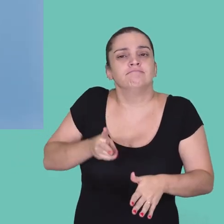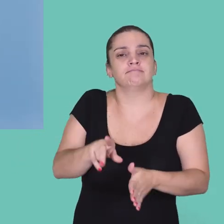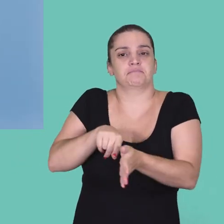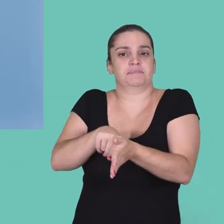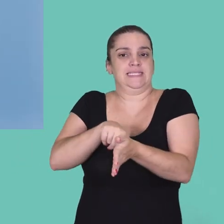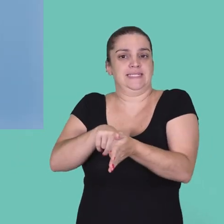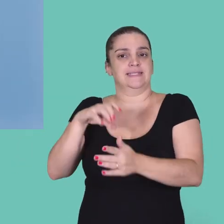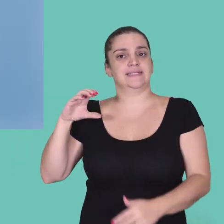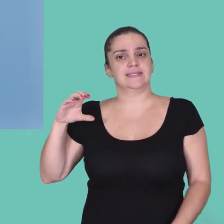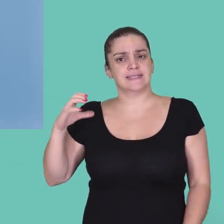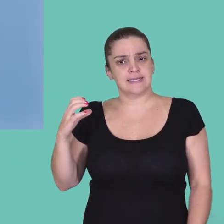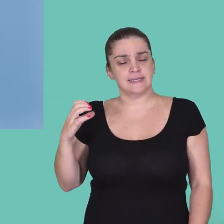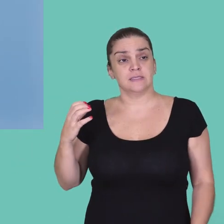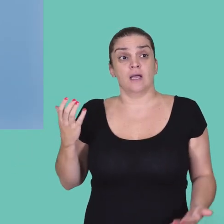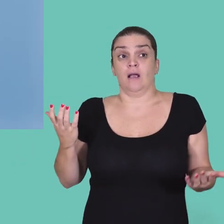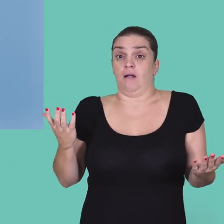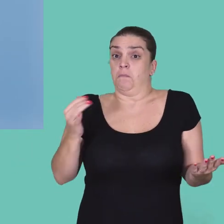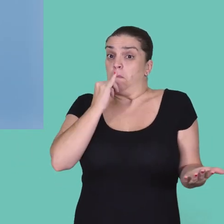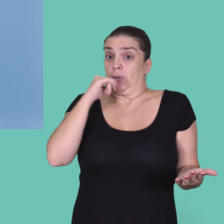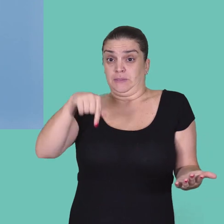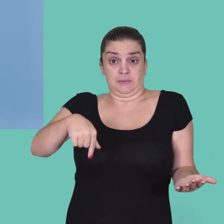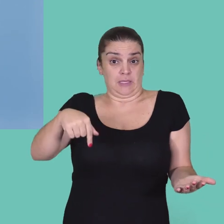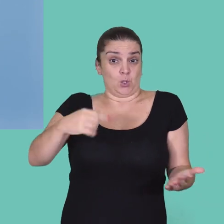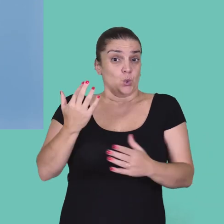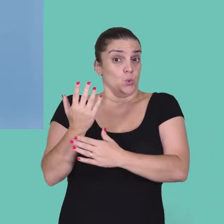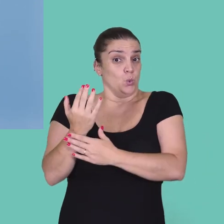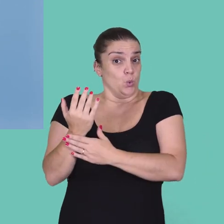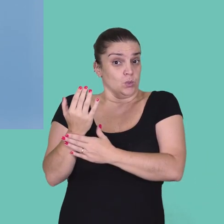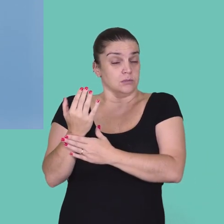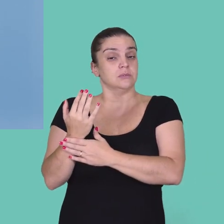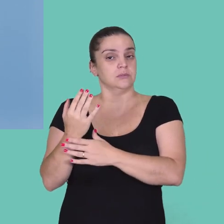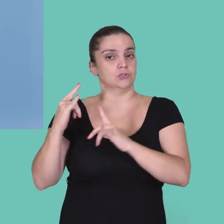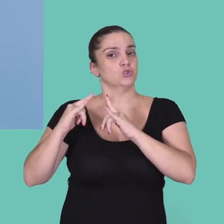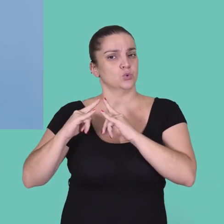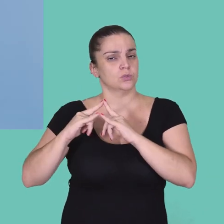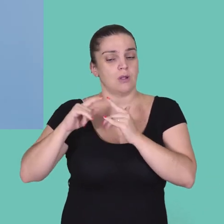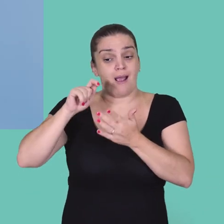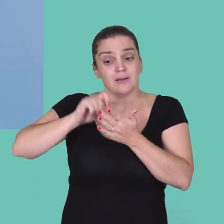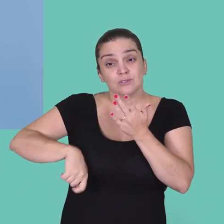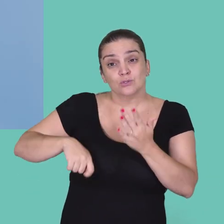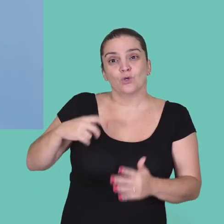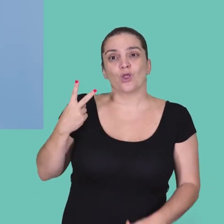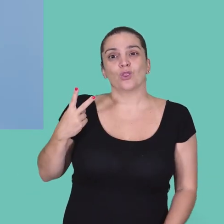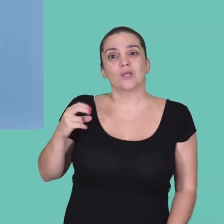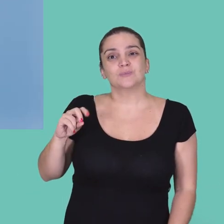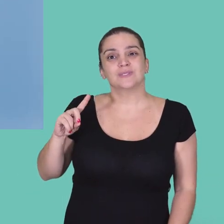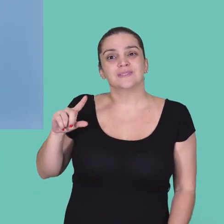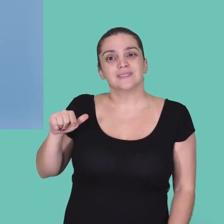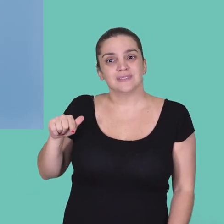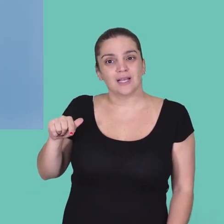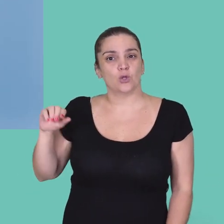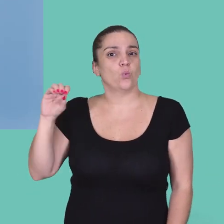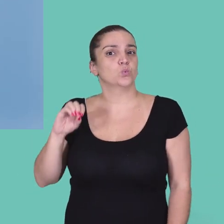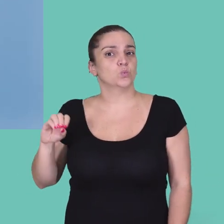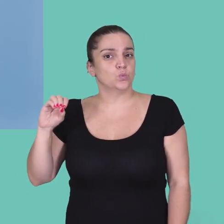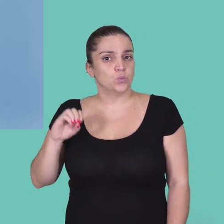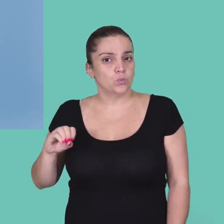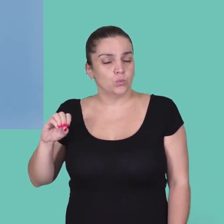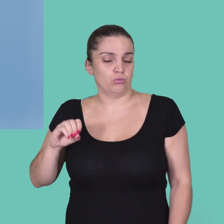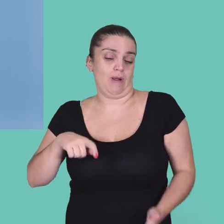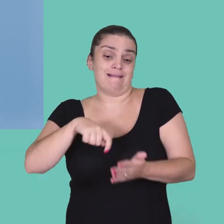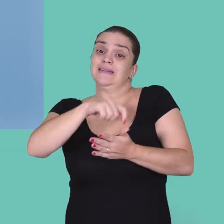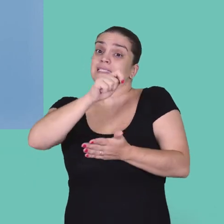fiquem na ciência. Em termos institucionais, a Universidade Federal do Rio Grande do Sul assinou, em outubro de